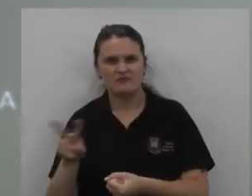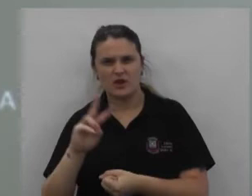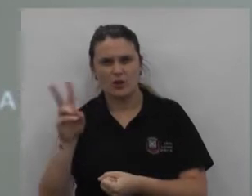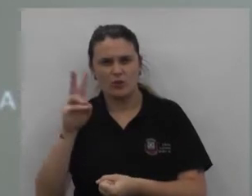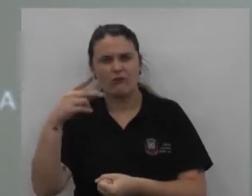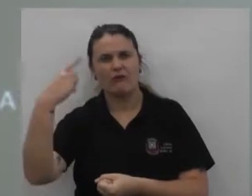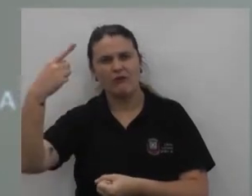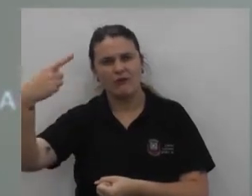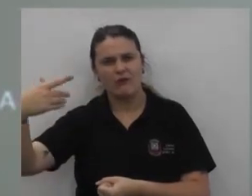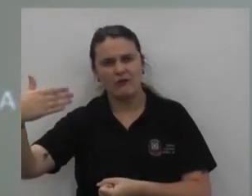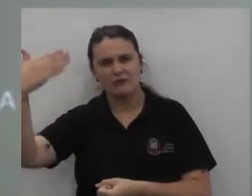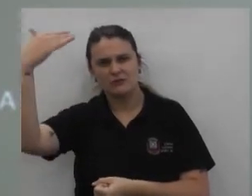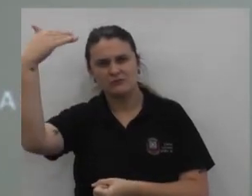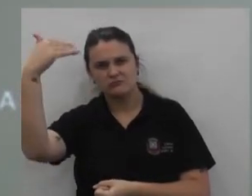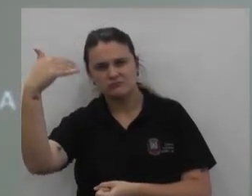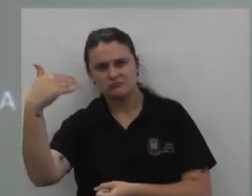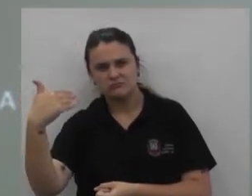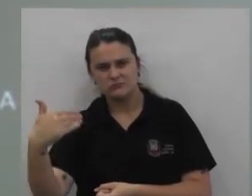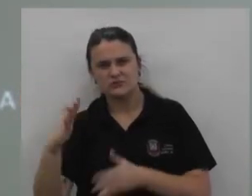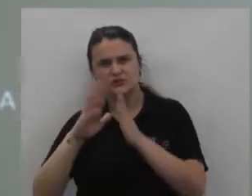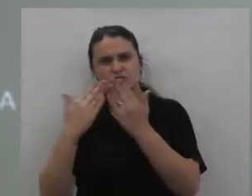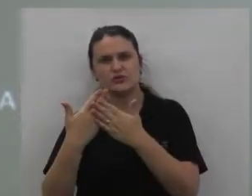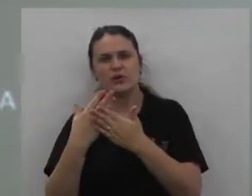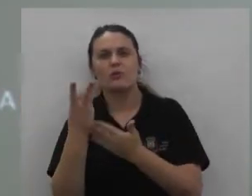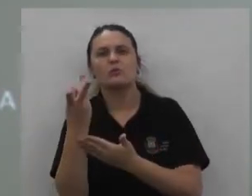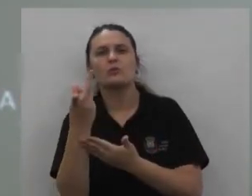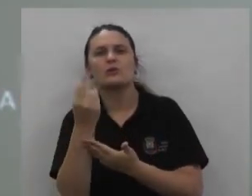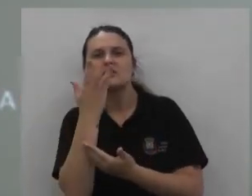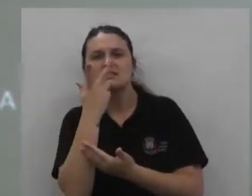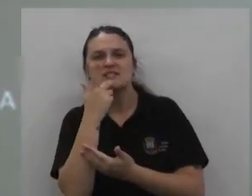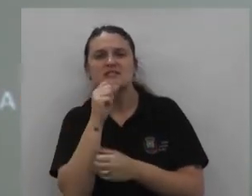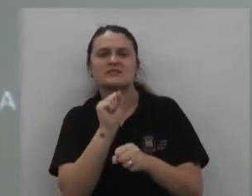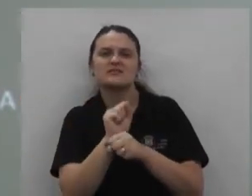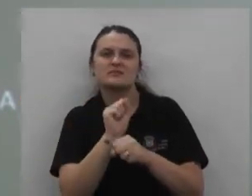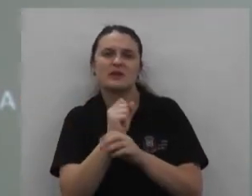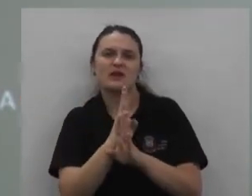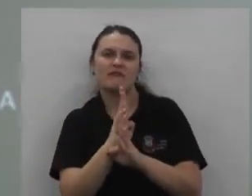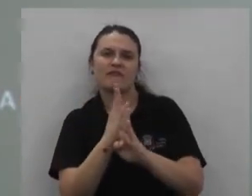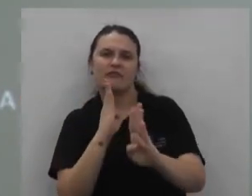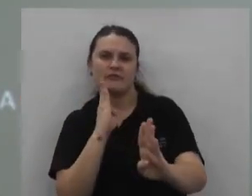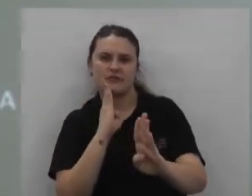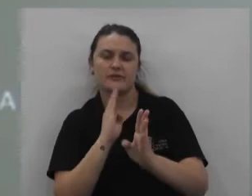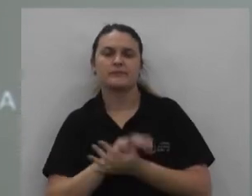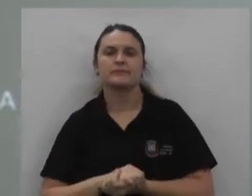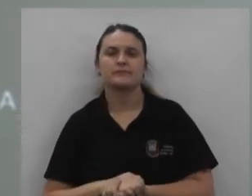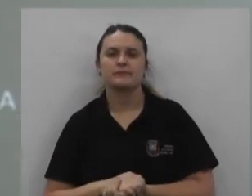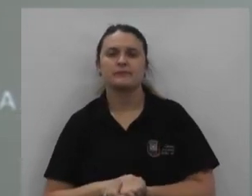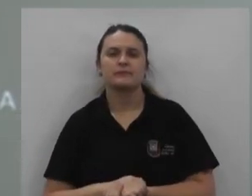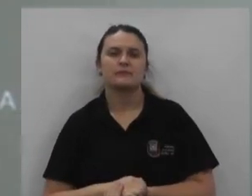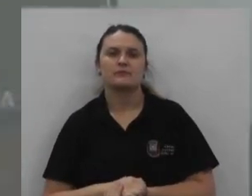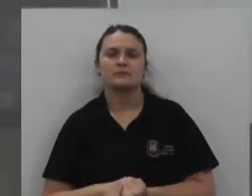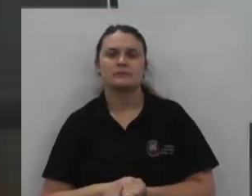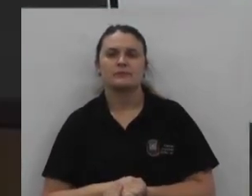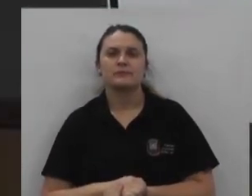de cada CMEI quantas crianças estão na fila de espera em cada CMEI Certo?